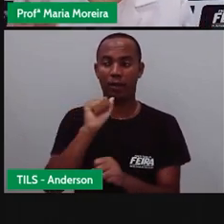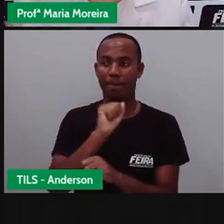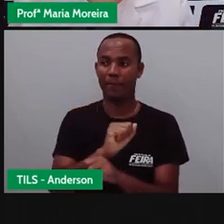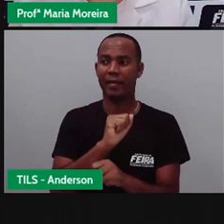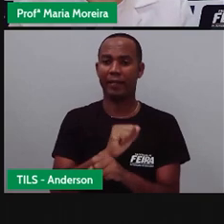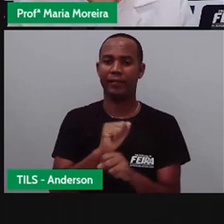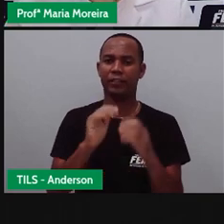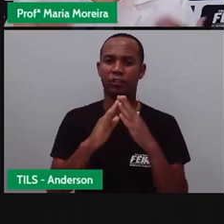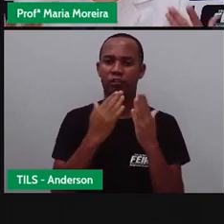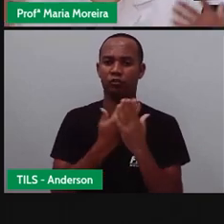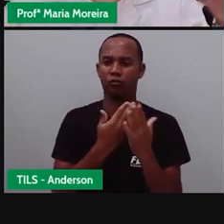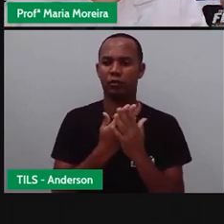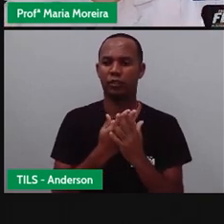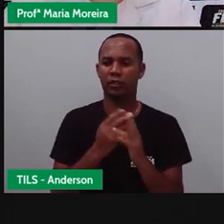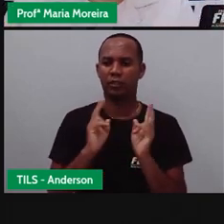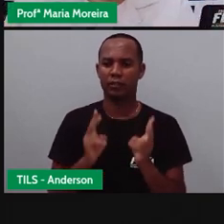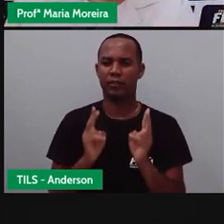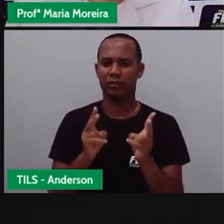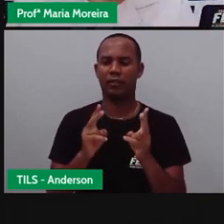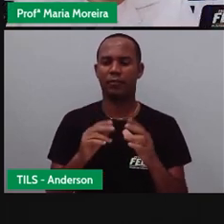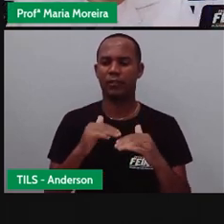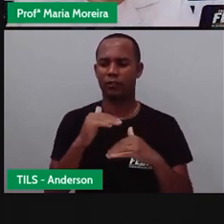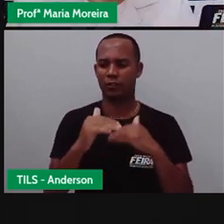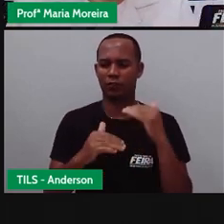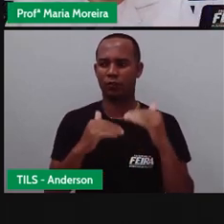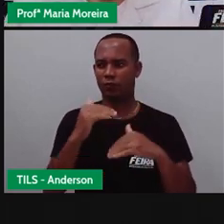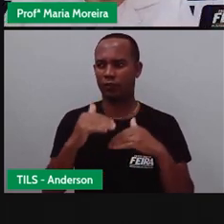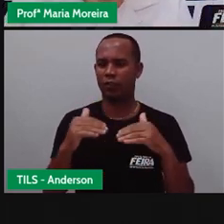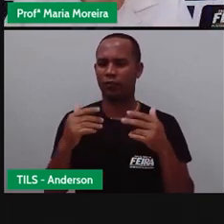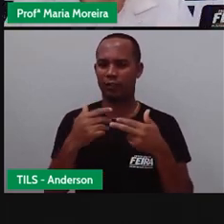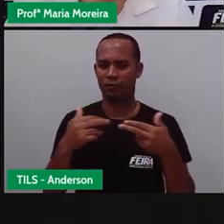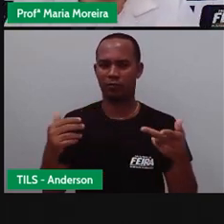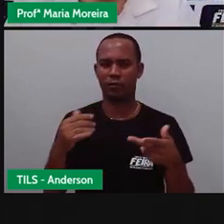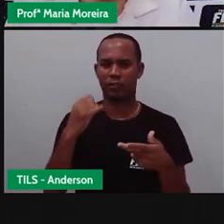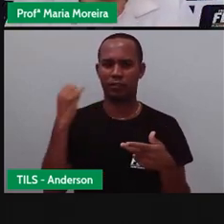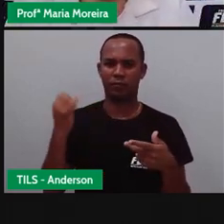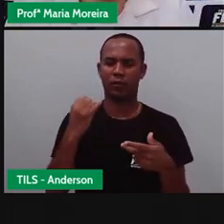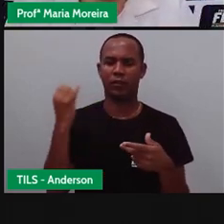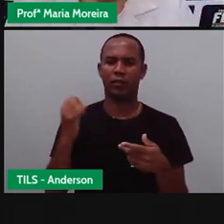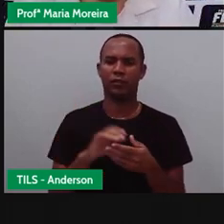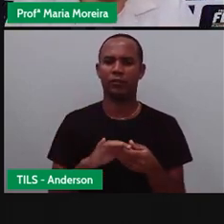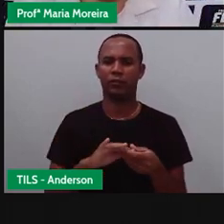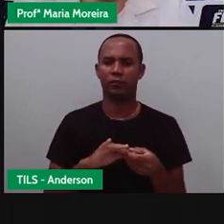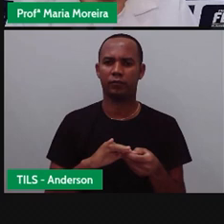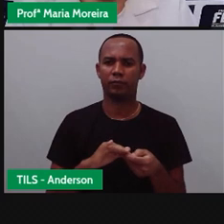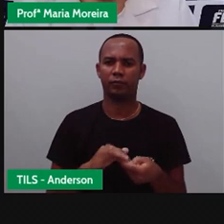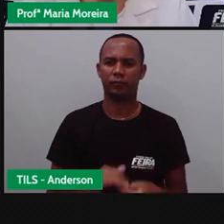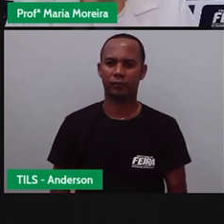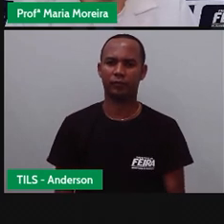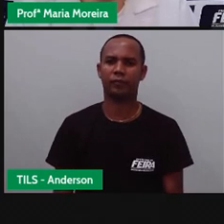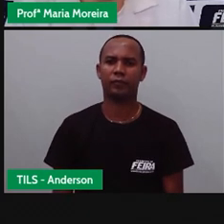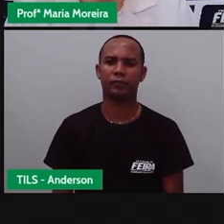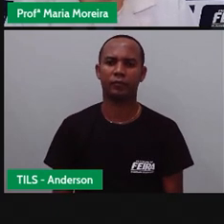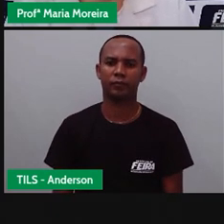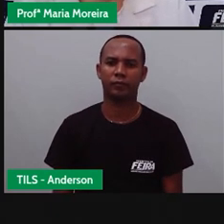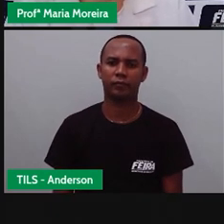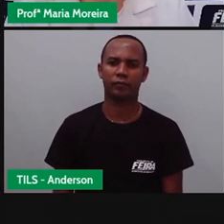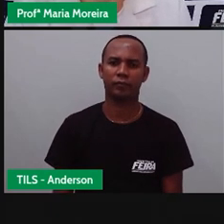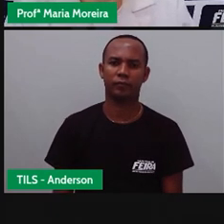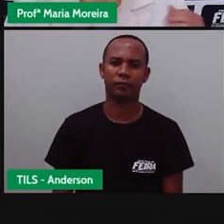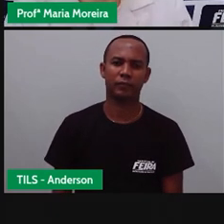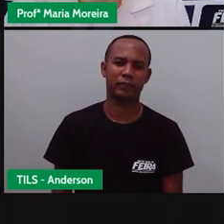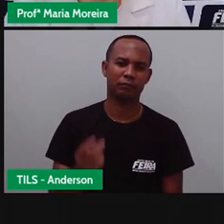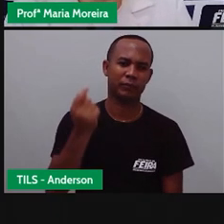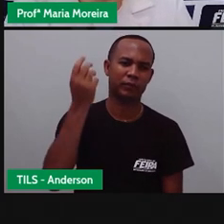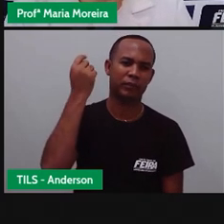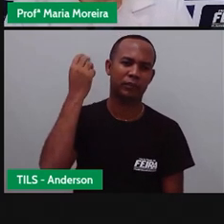que a gente esteja sempre o quê? Aprimorando as coisas. Não é isso? Vamos continuar aqui. Bom, desde